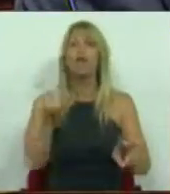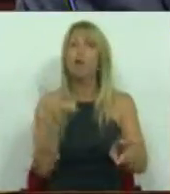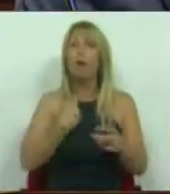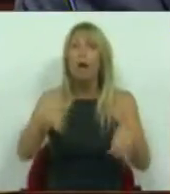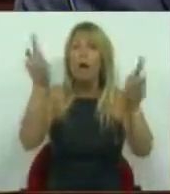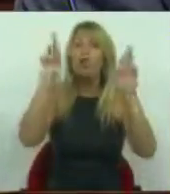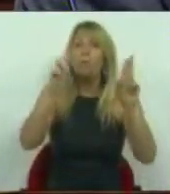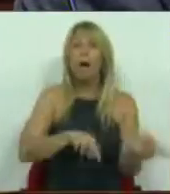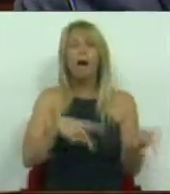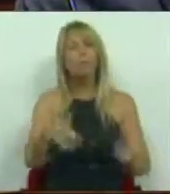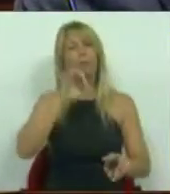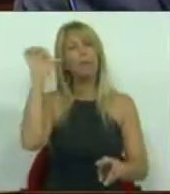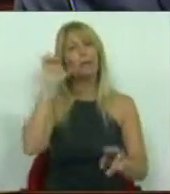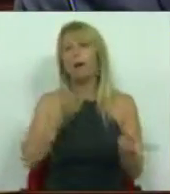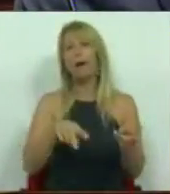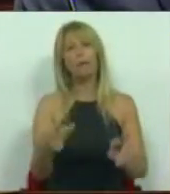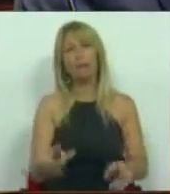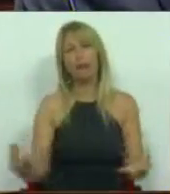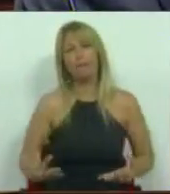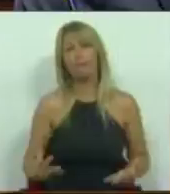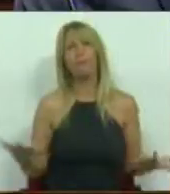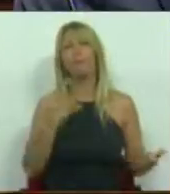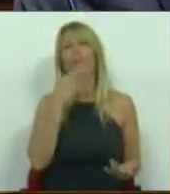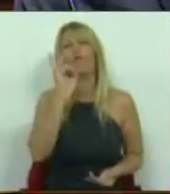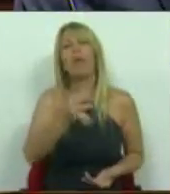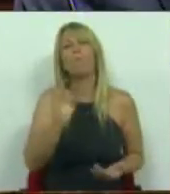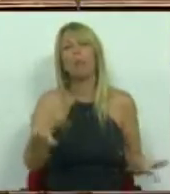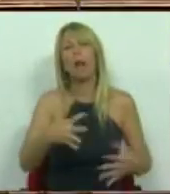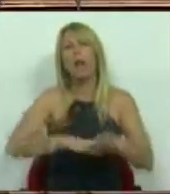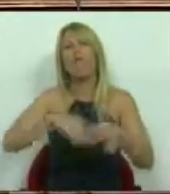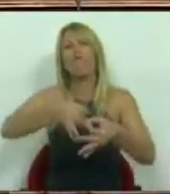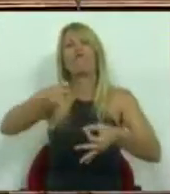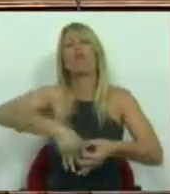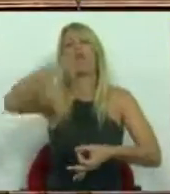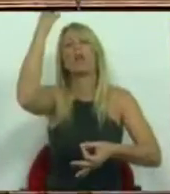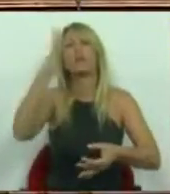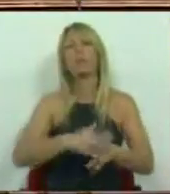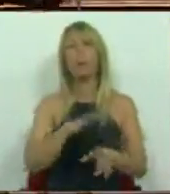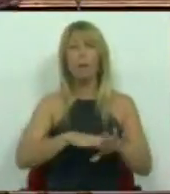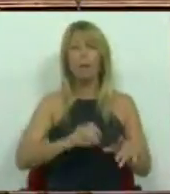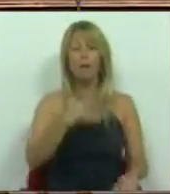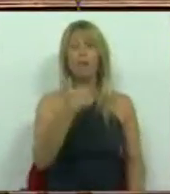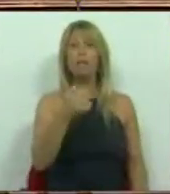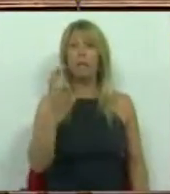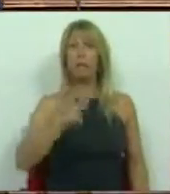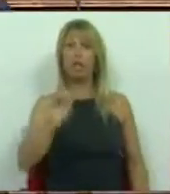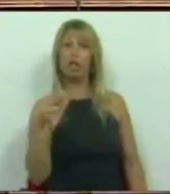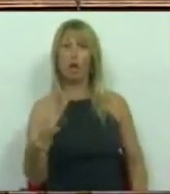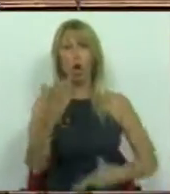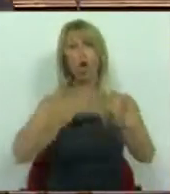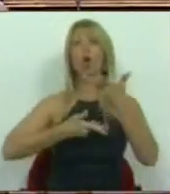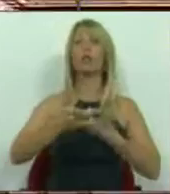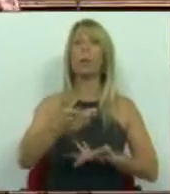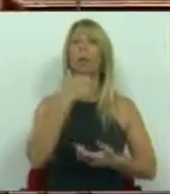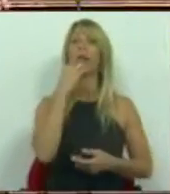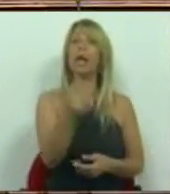alterada, mas não foi alterada. E, portanto, não vale a pena lançar foguetes com os 25 milhões de euros de contrapartidas, que ao que